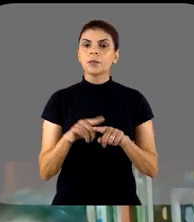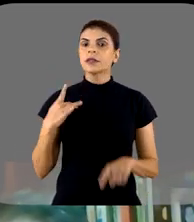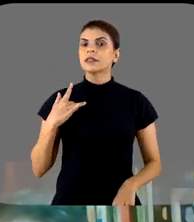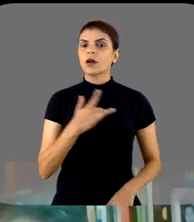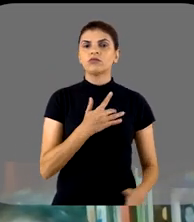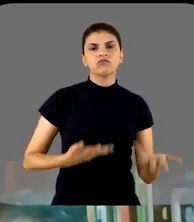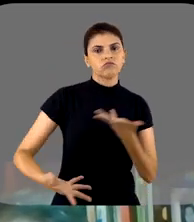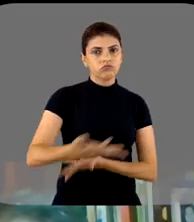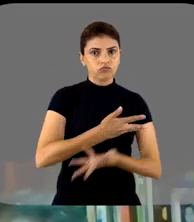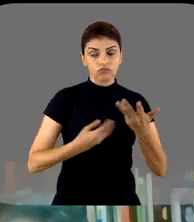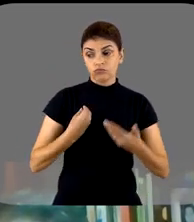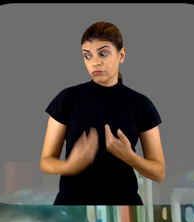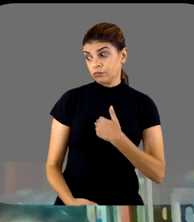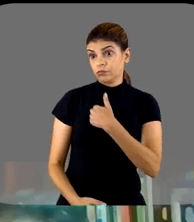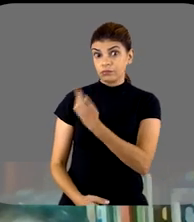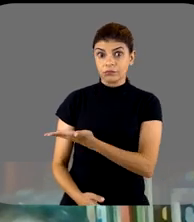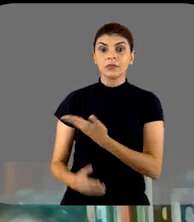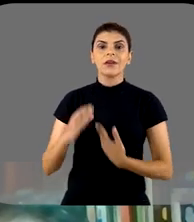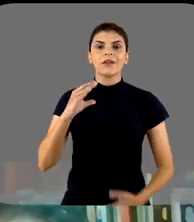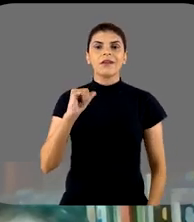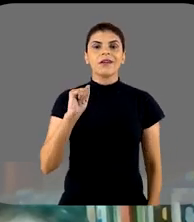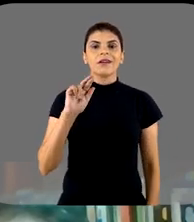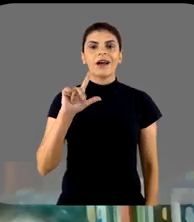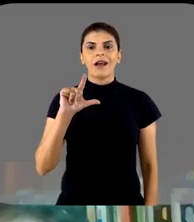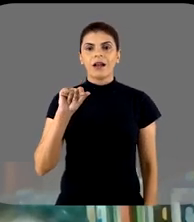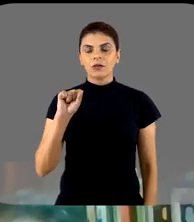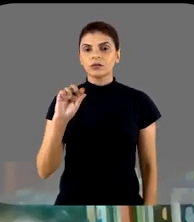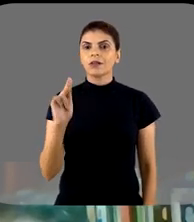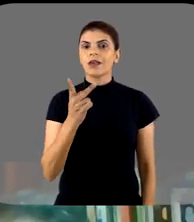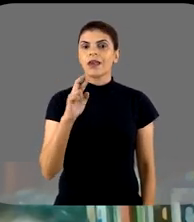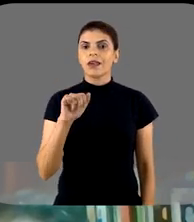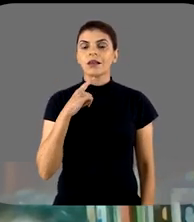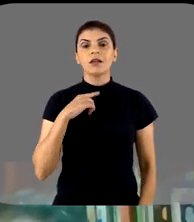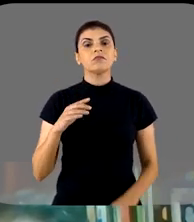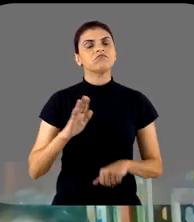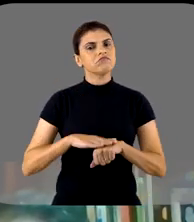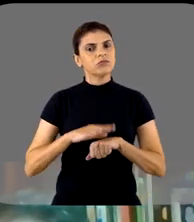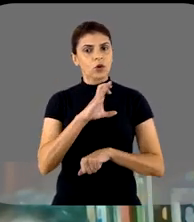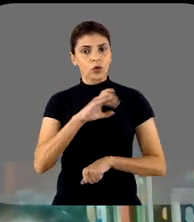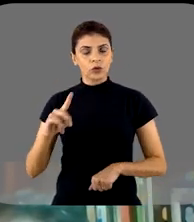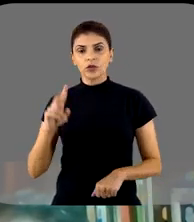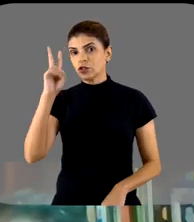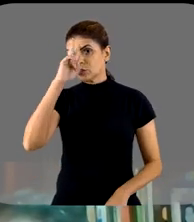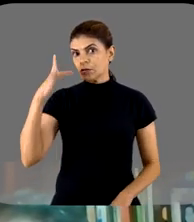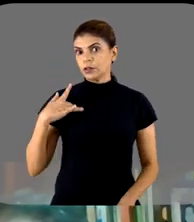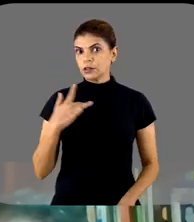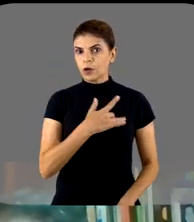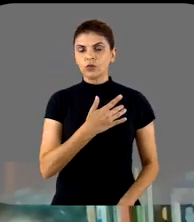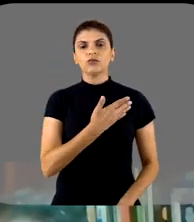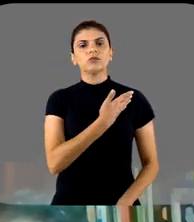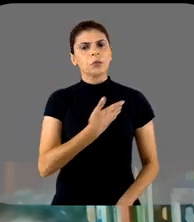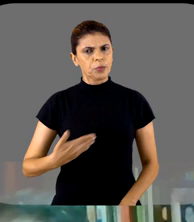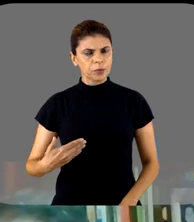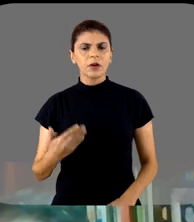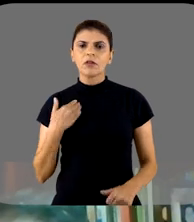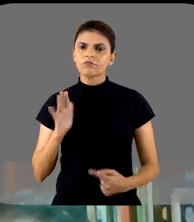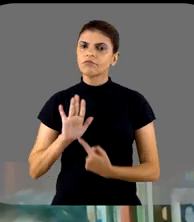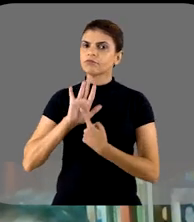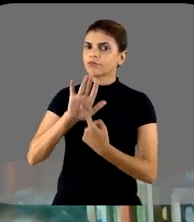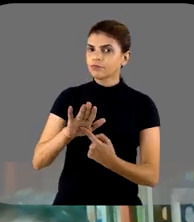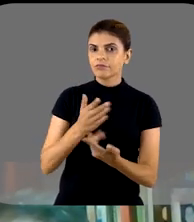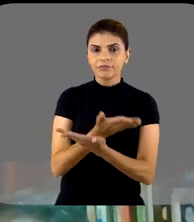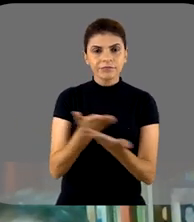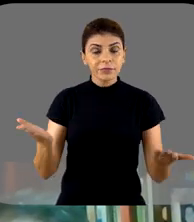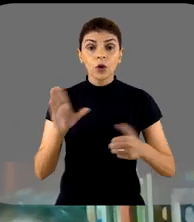coletiva. Eu estou aqui com o Carlos Henrique, nós somos coordenadores do curso de história da saúde pública e queremos apresentá-lo a vocês.